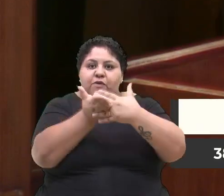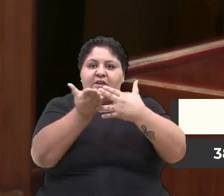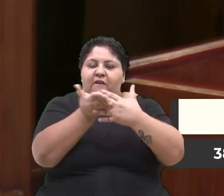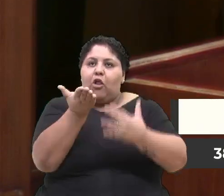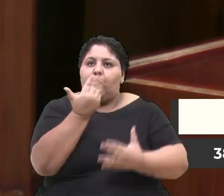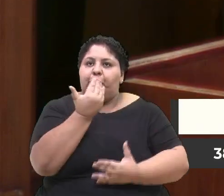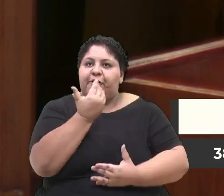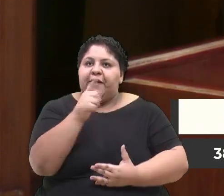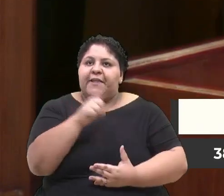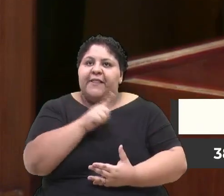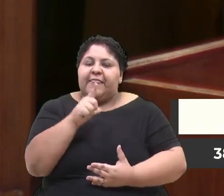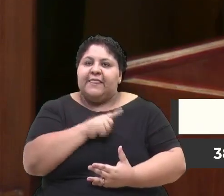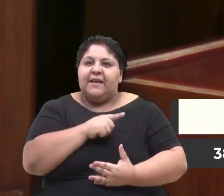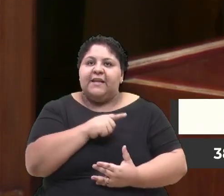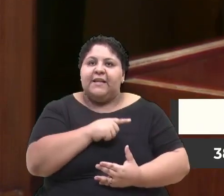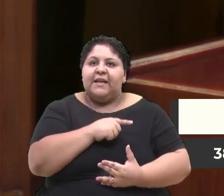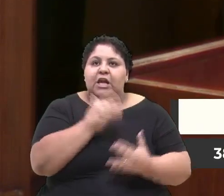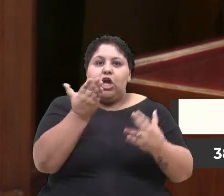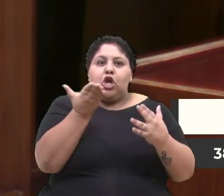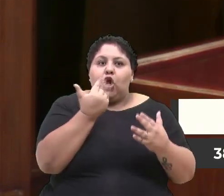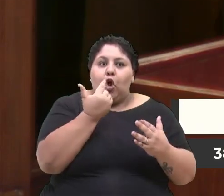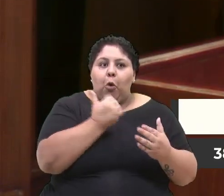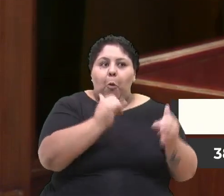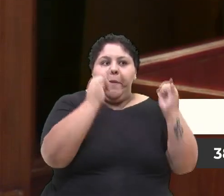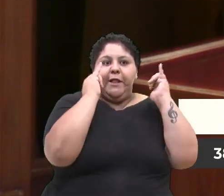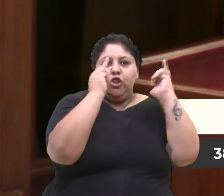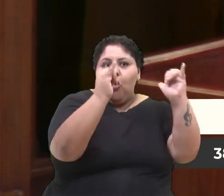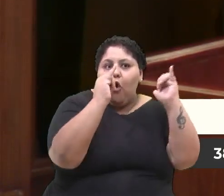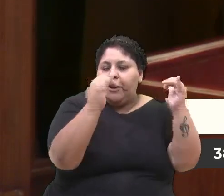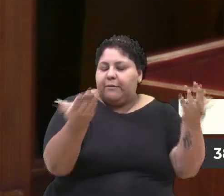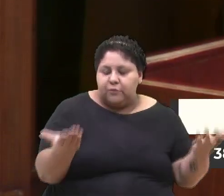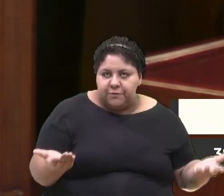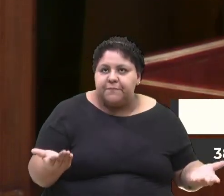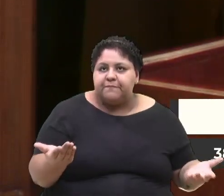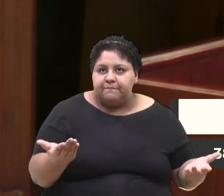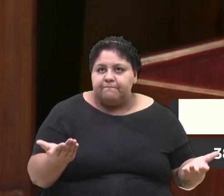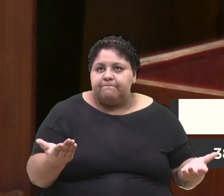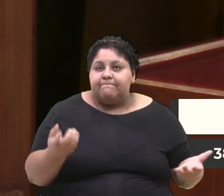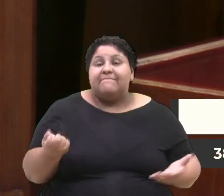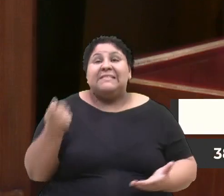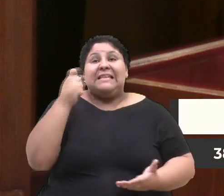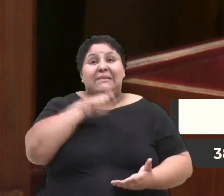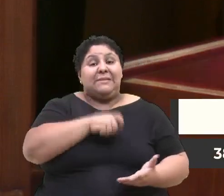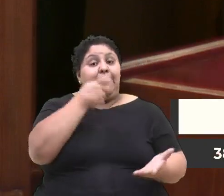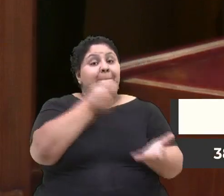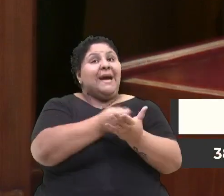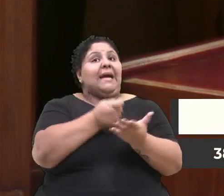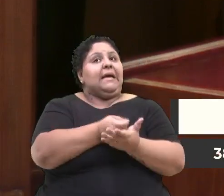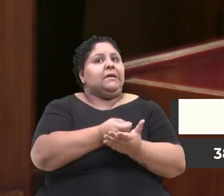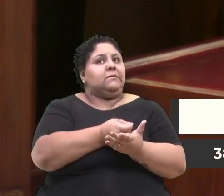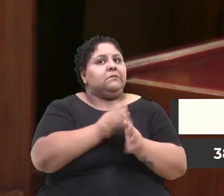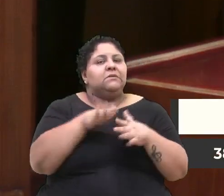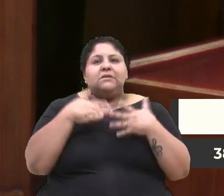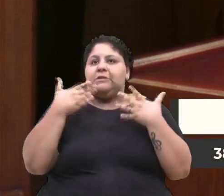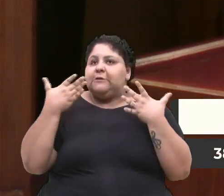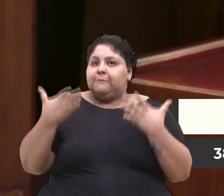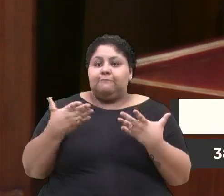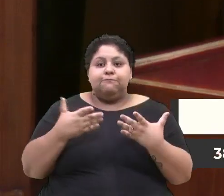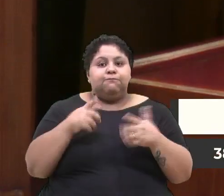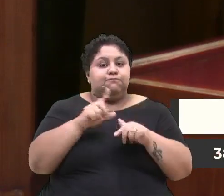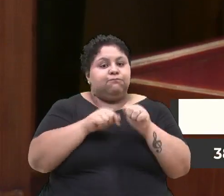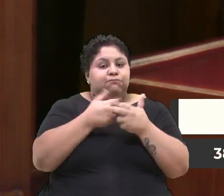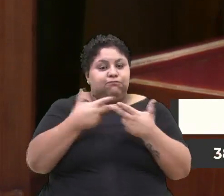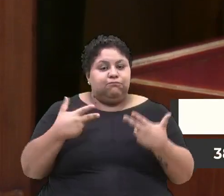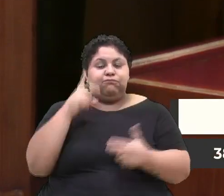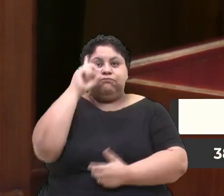ela tem que almoçar no ônibus ou no transporte, que ela precisa pagar, então, é uma coisa, assim, muito